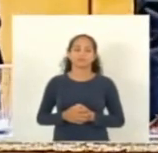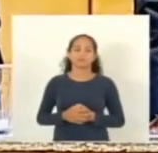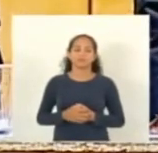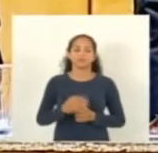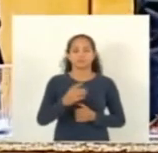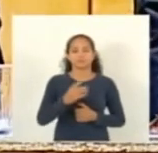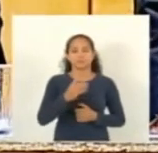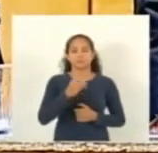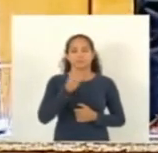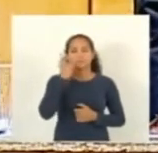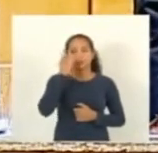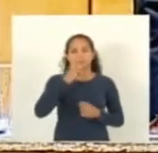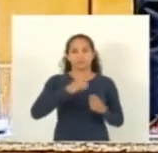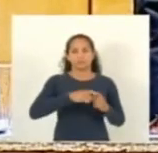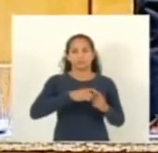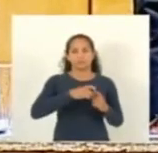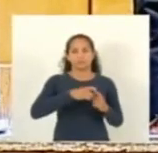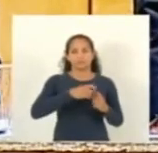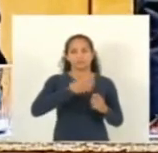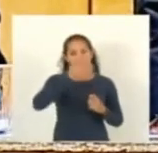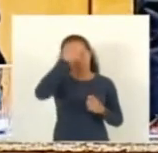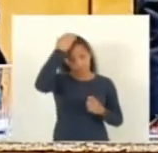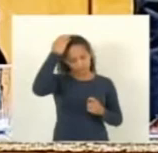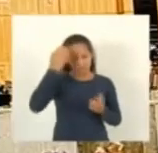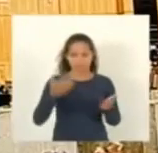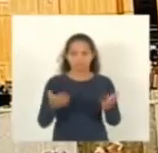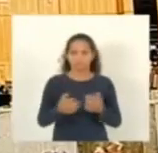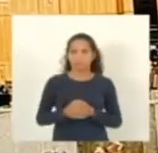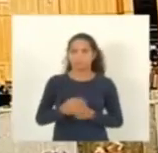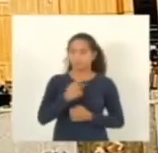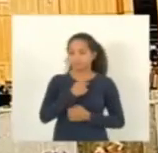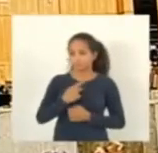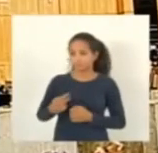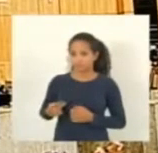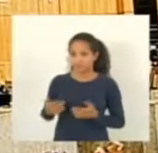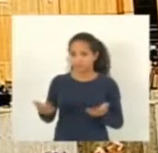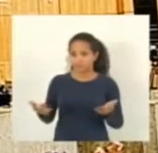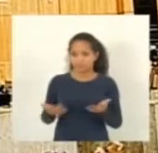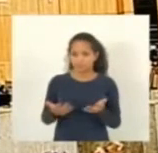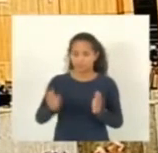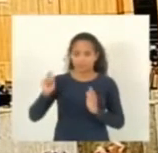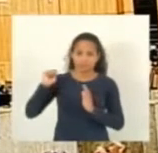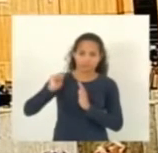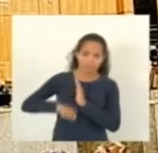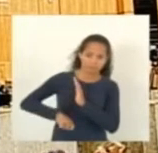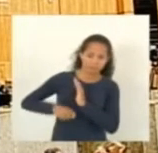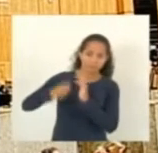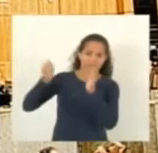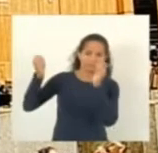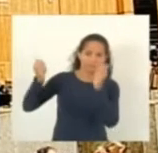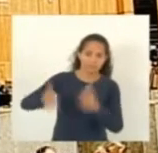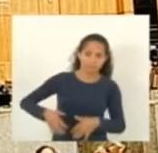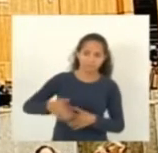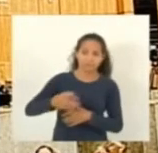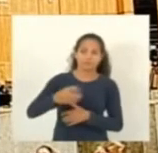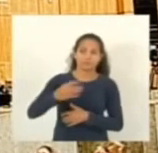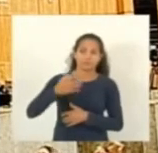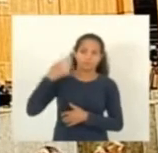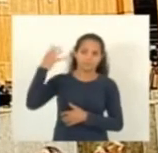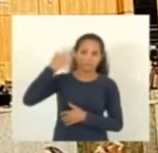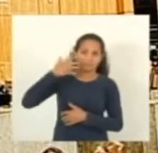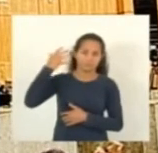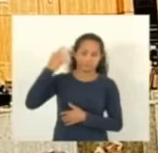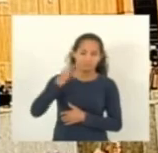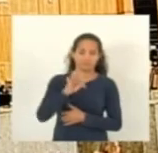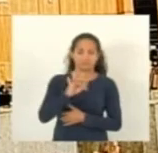deputado Rafael agora deputado doutor Hércules presidente eu quero assinar embaixo do discurso das palavras de